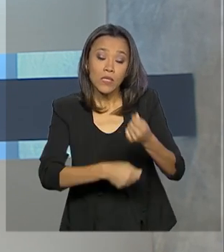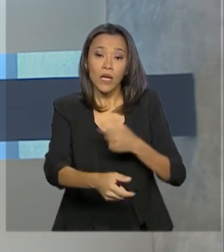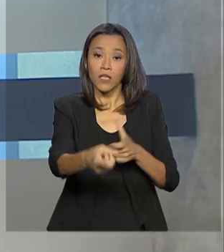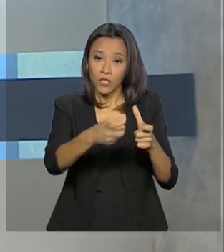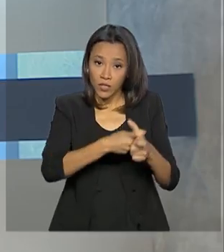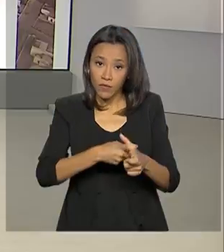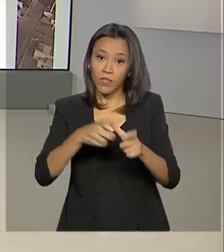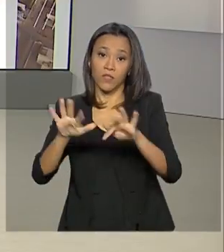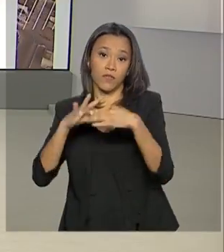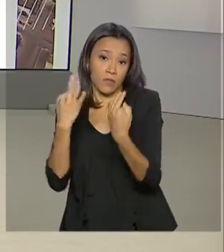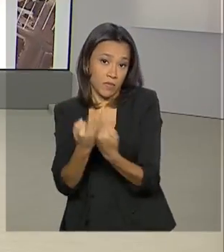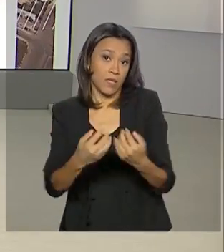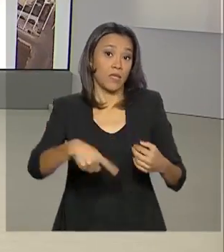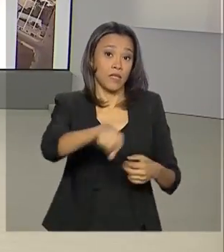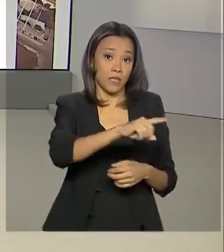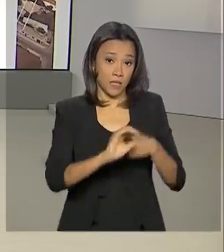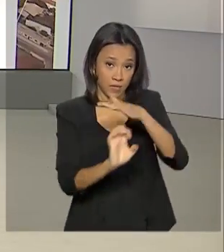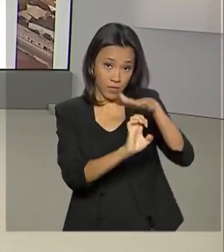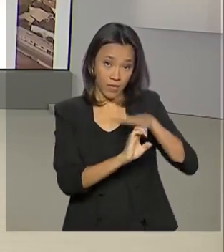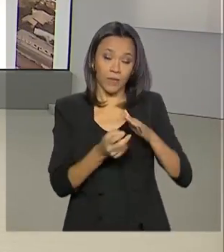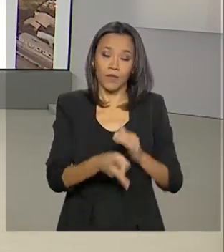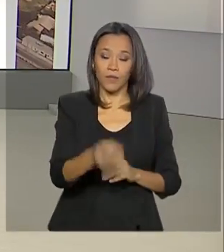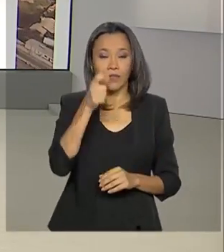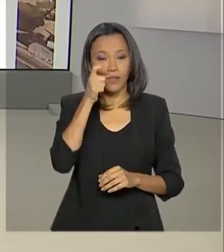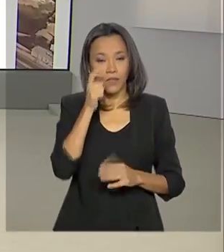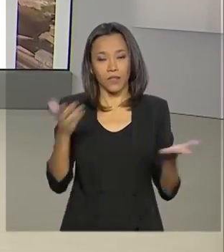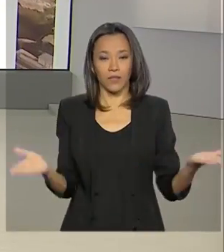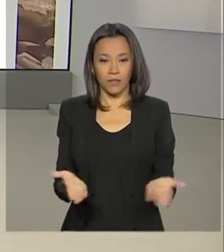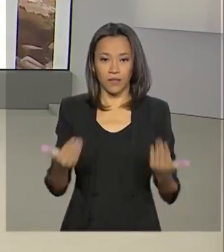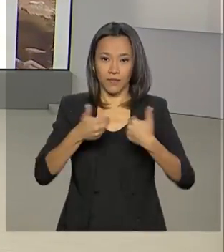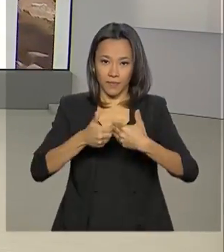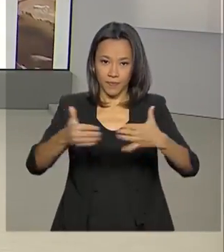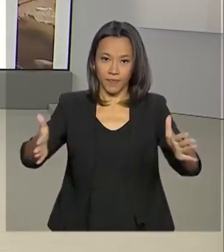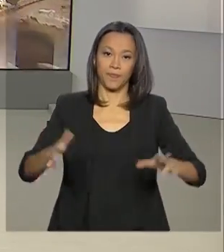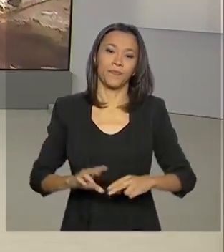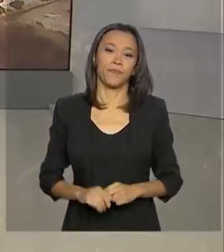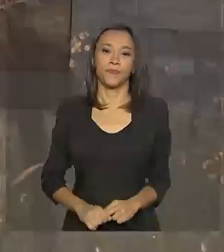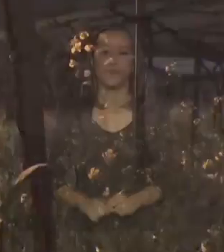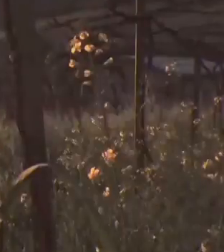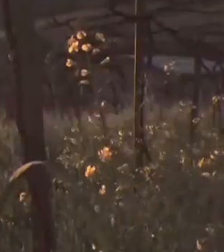e famílias. Fique com a gente, o Brasil em Dia começa agora.